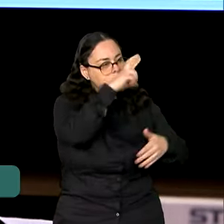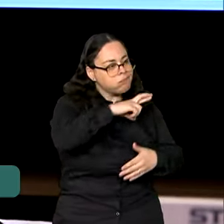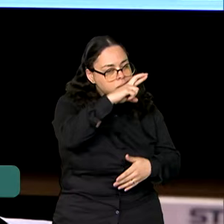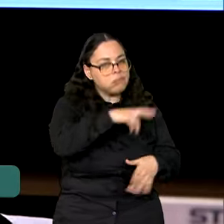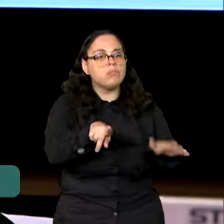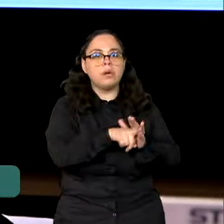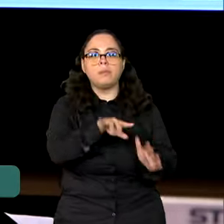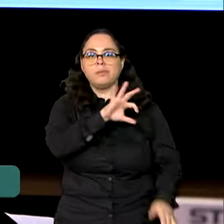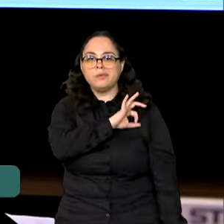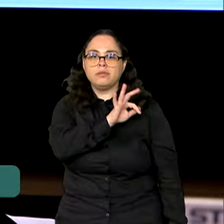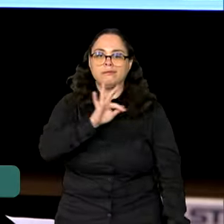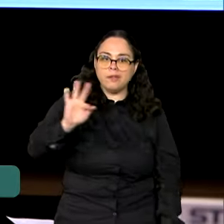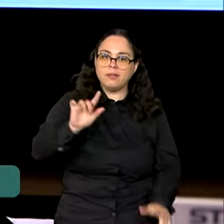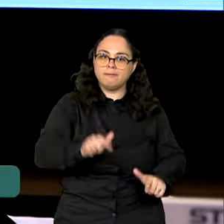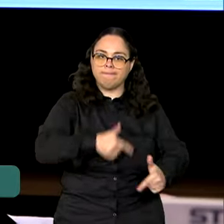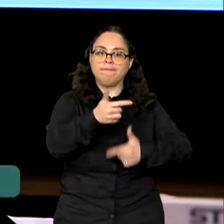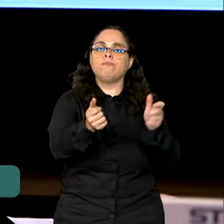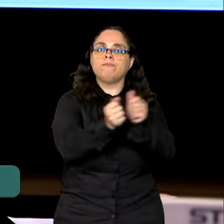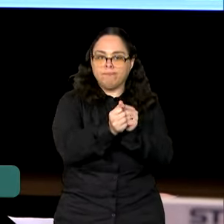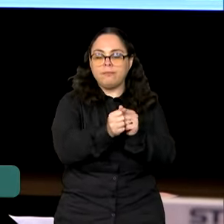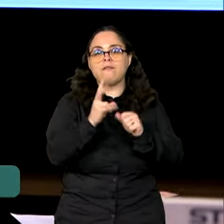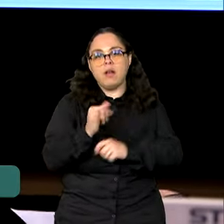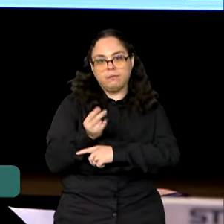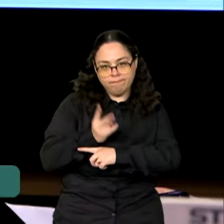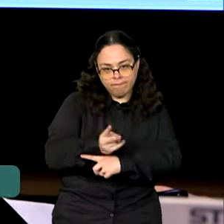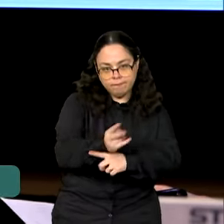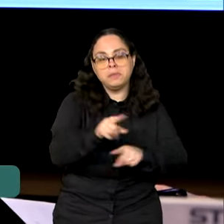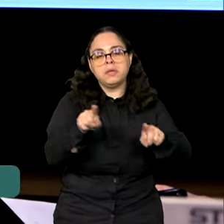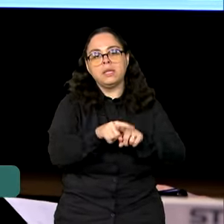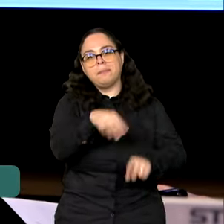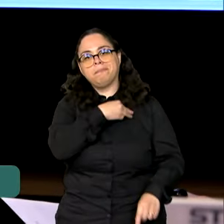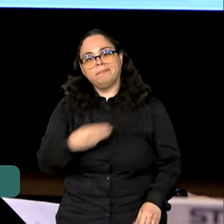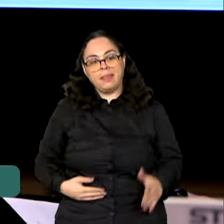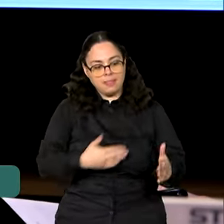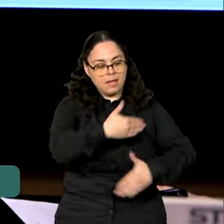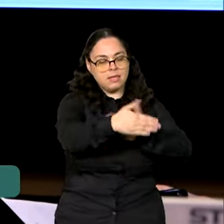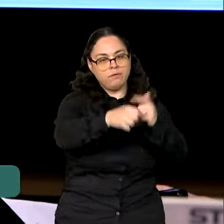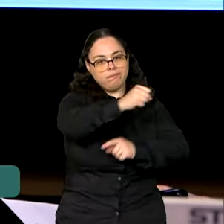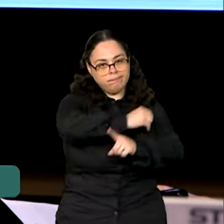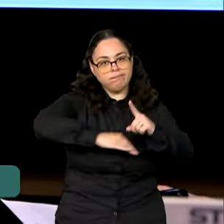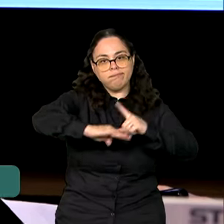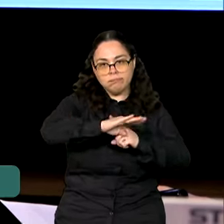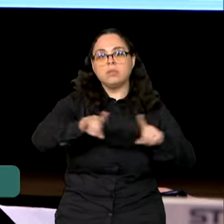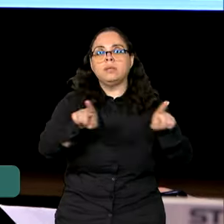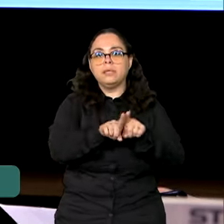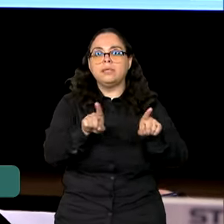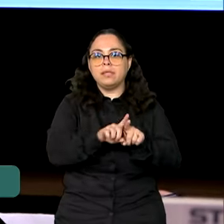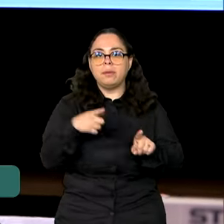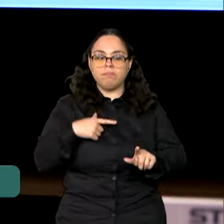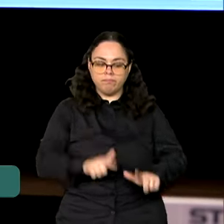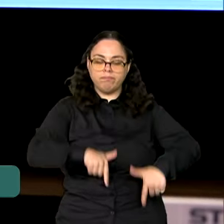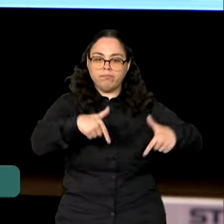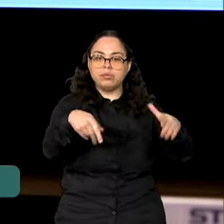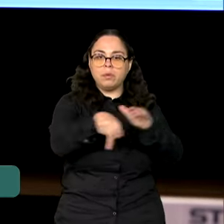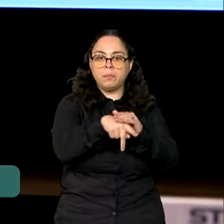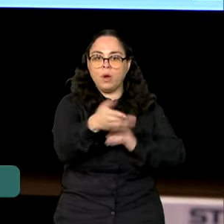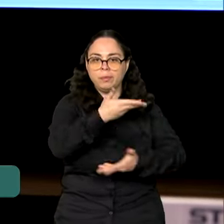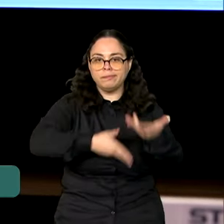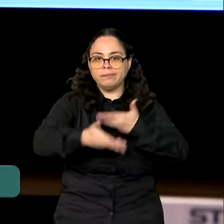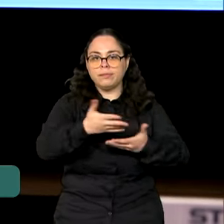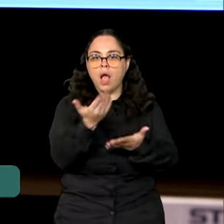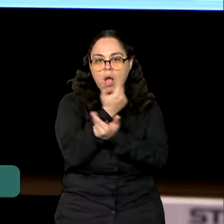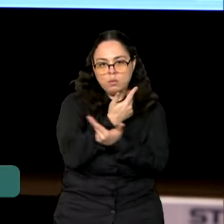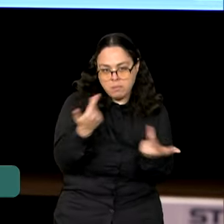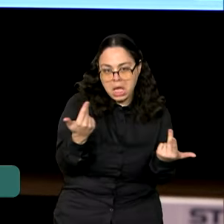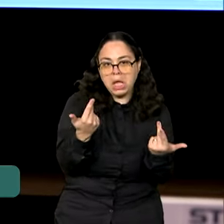Federal tem atuado fortemente e vai continuar atuando. Ministério do Desenvolvimento Social, que deve atuar inicialmente com essa questão de